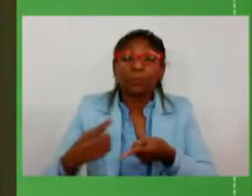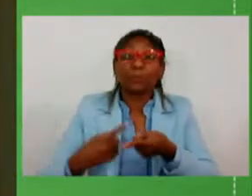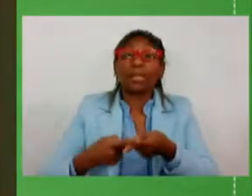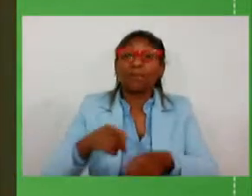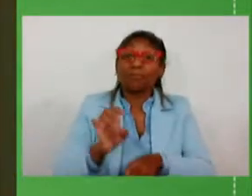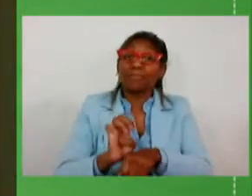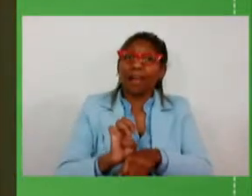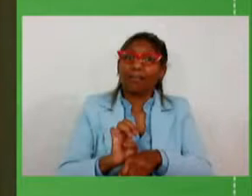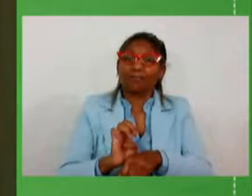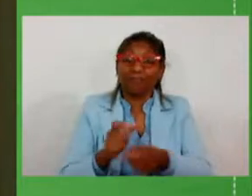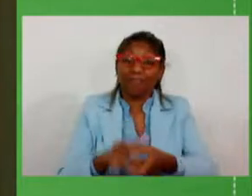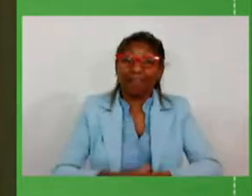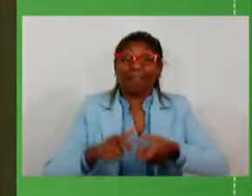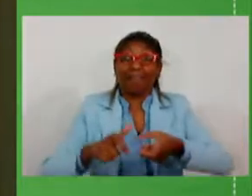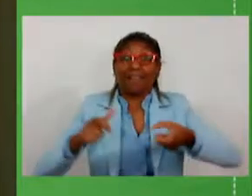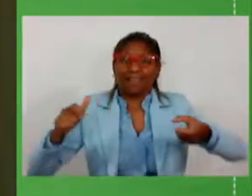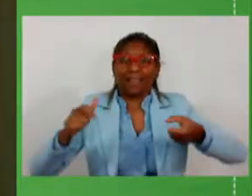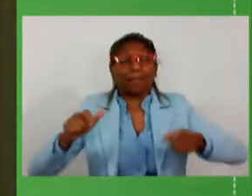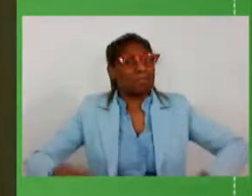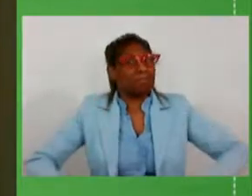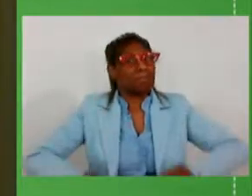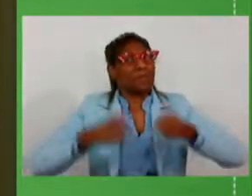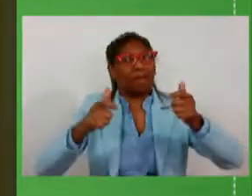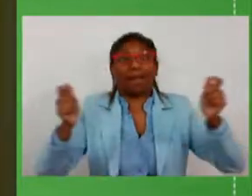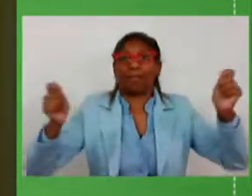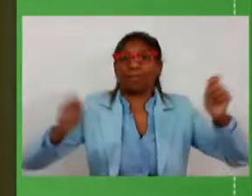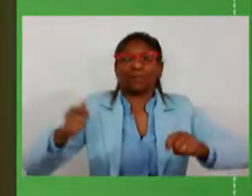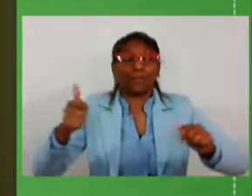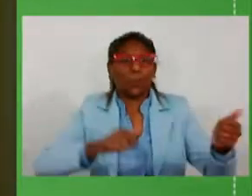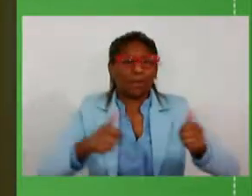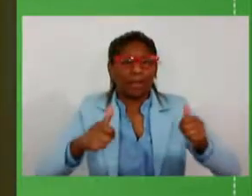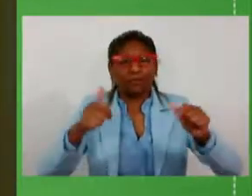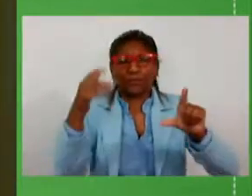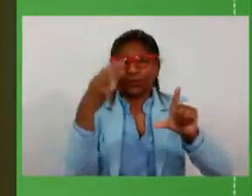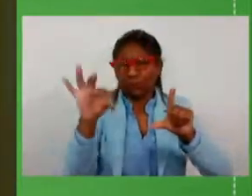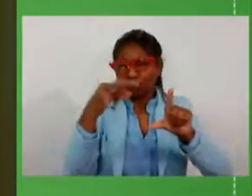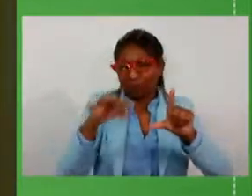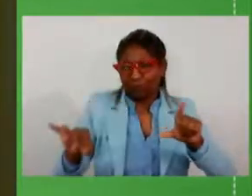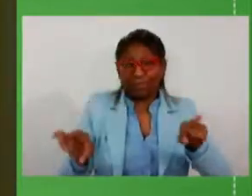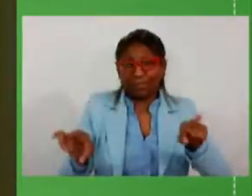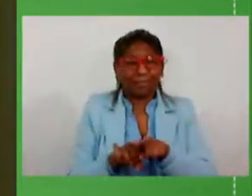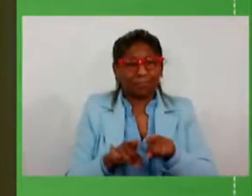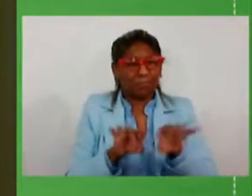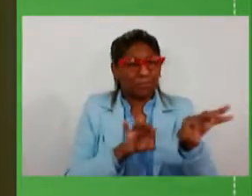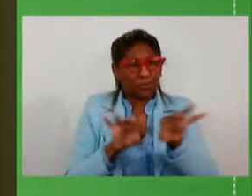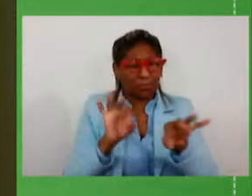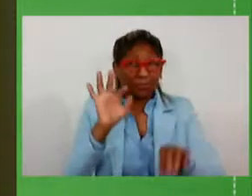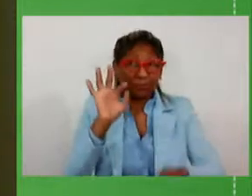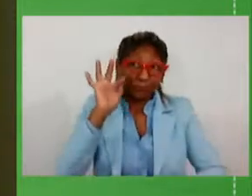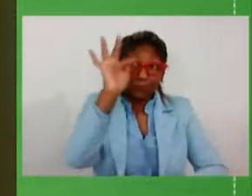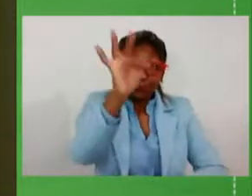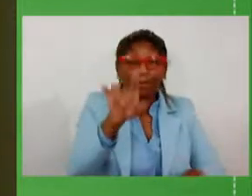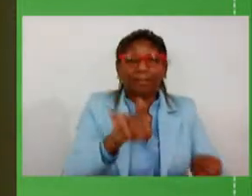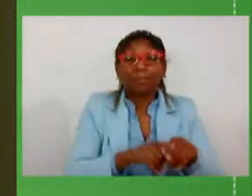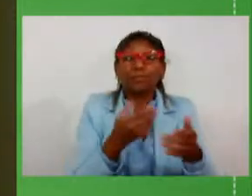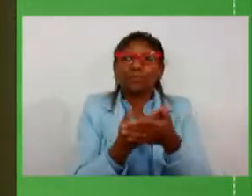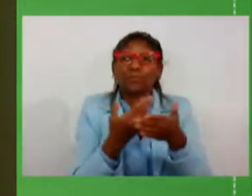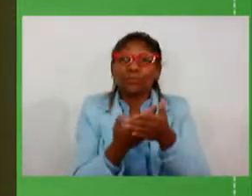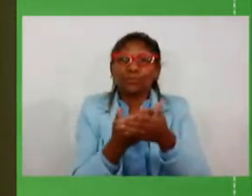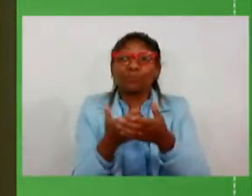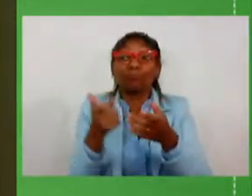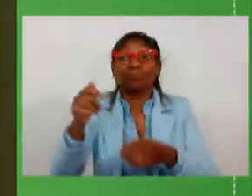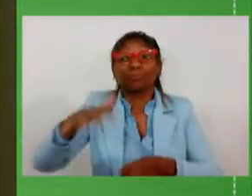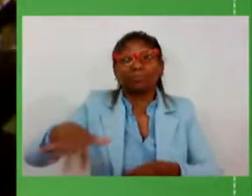desenvolver porque melhora a capacidade a qualidade logística e nós projetamos temos inclusive um estudo do departamento de economia